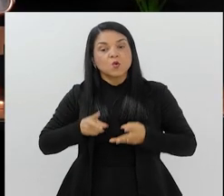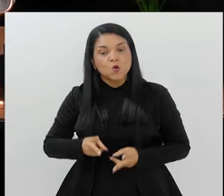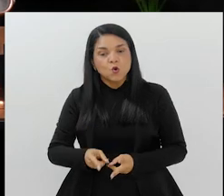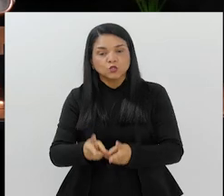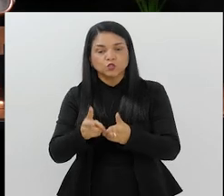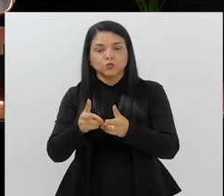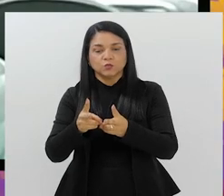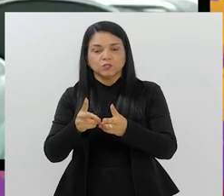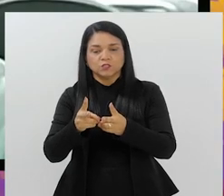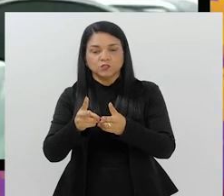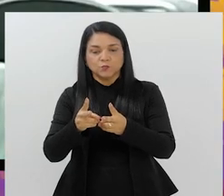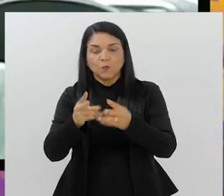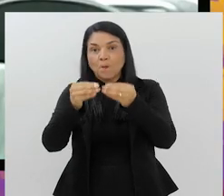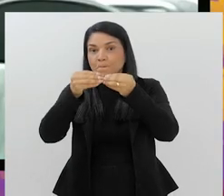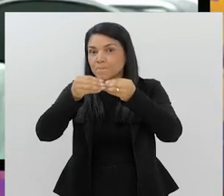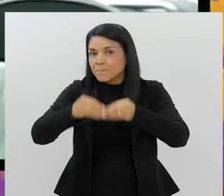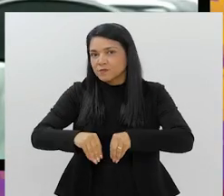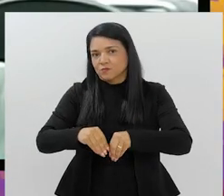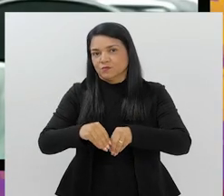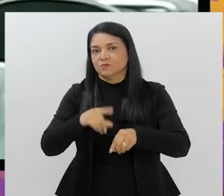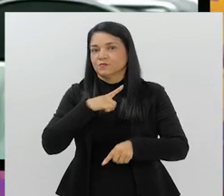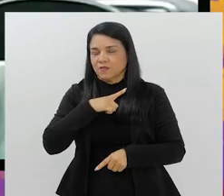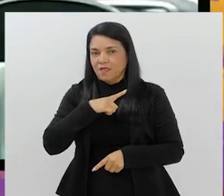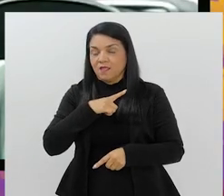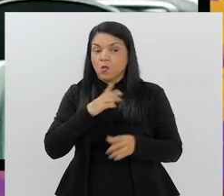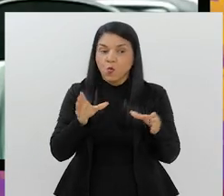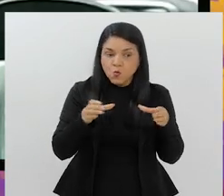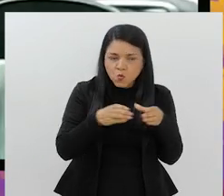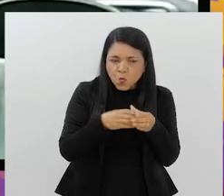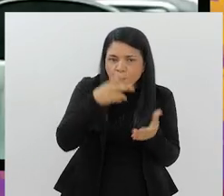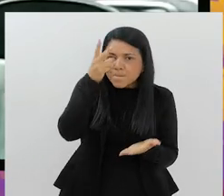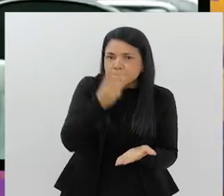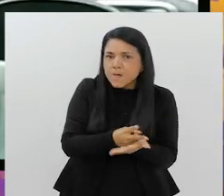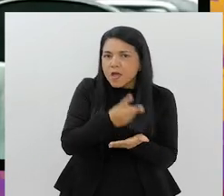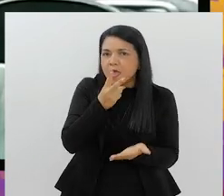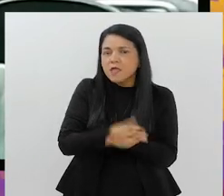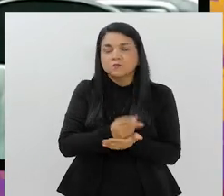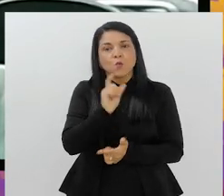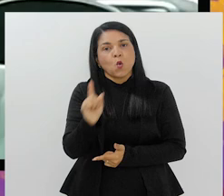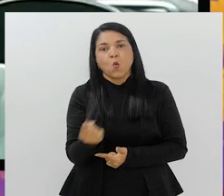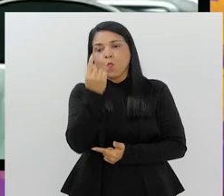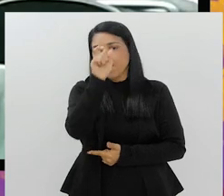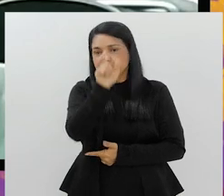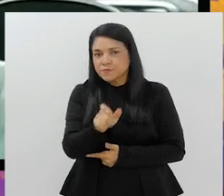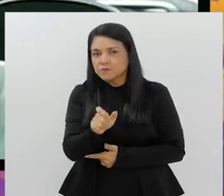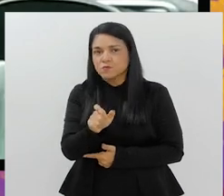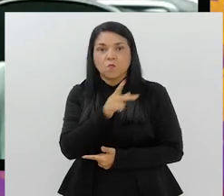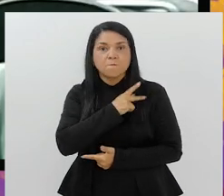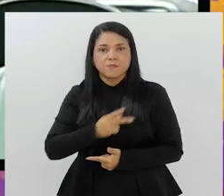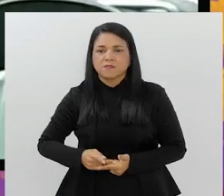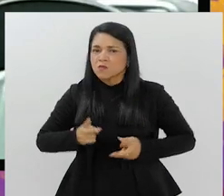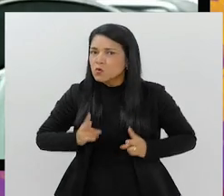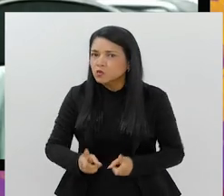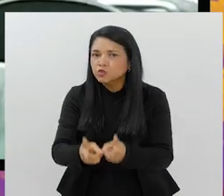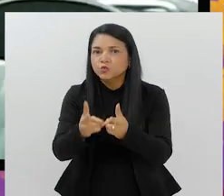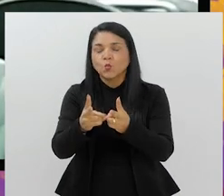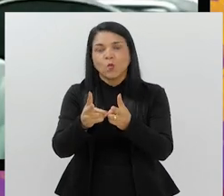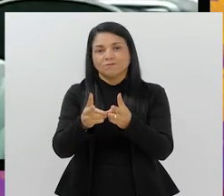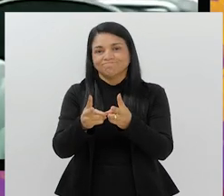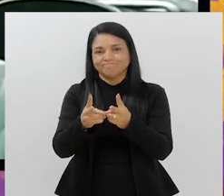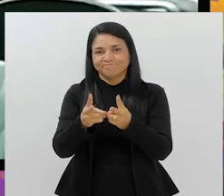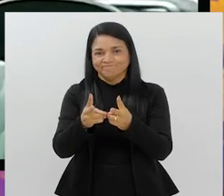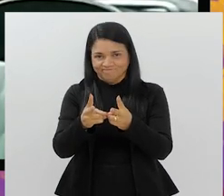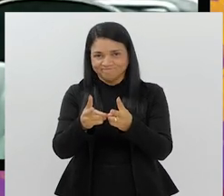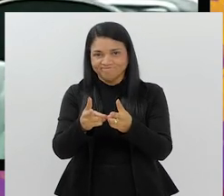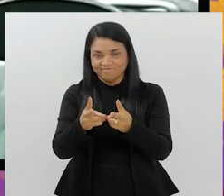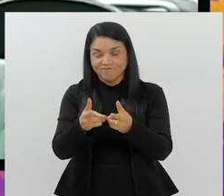continuismo nefasto, né? Você tem o mesmo grupo, ou uma mesma pessoa, ou algumas pessoas se